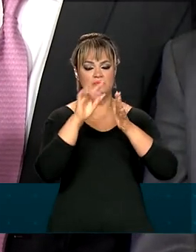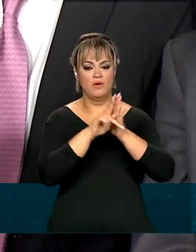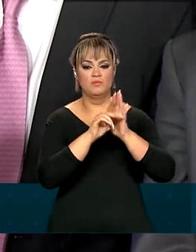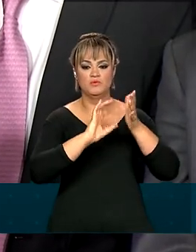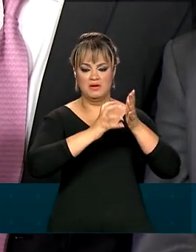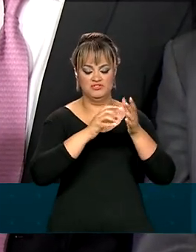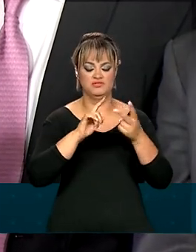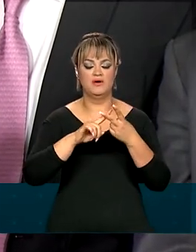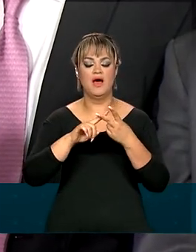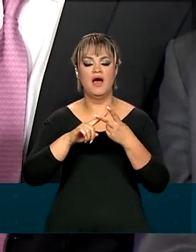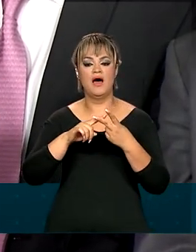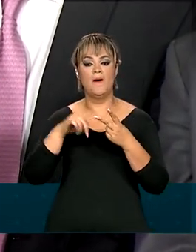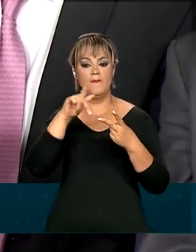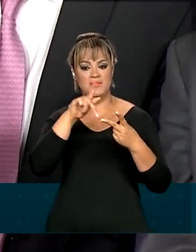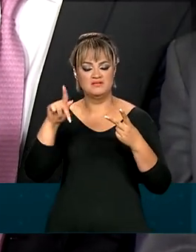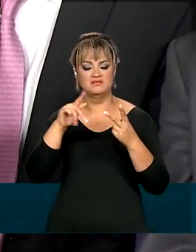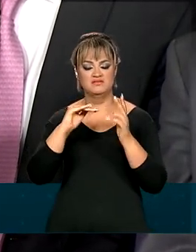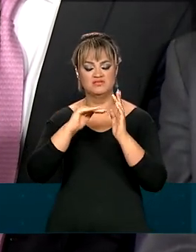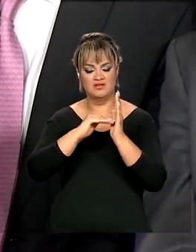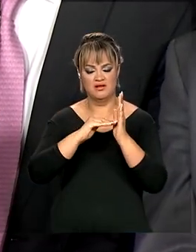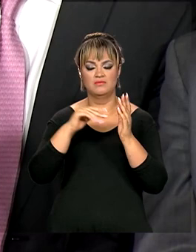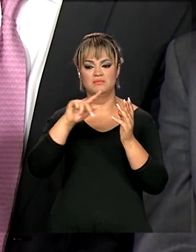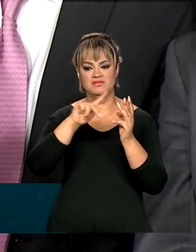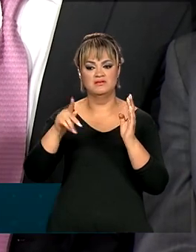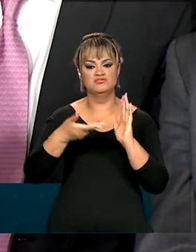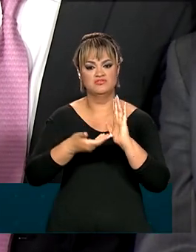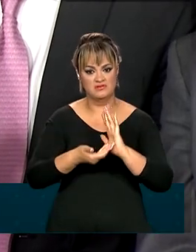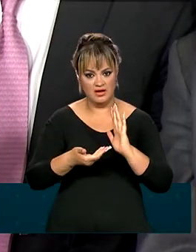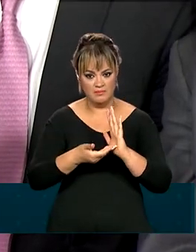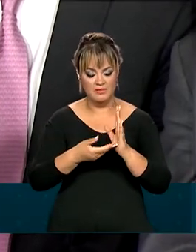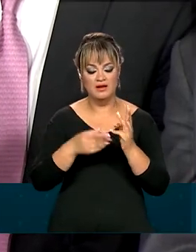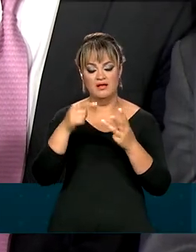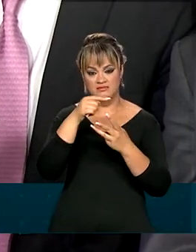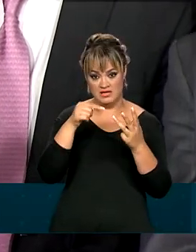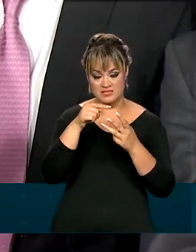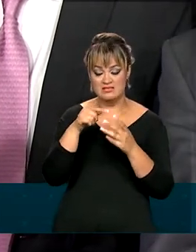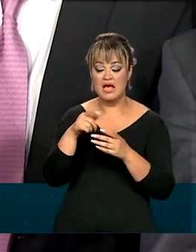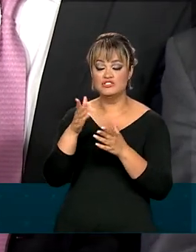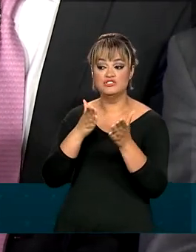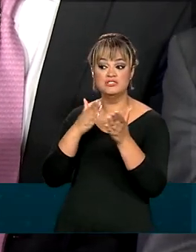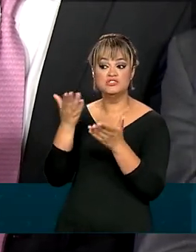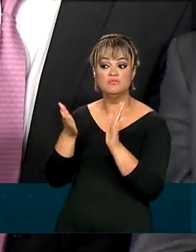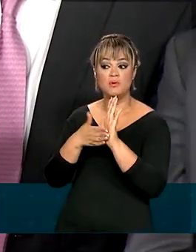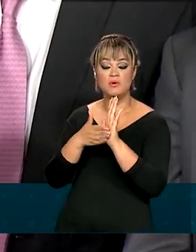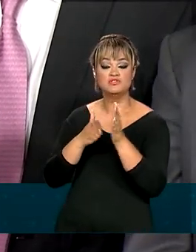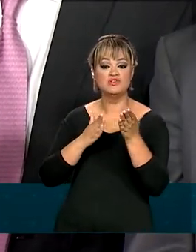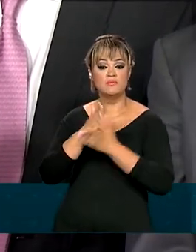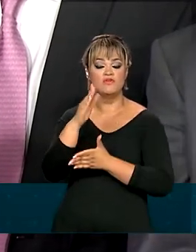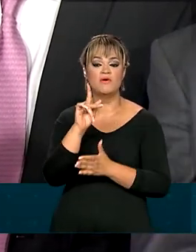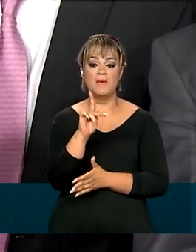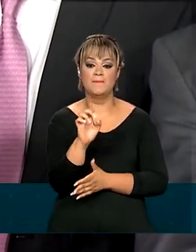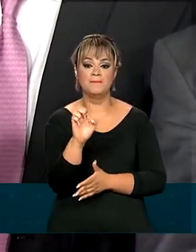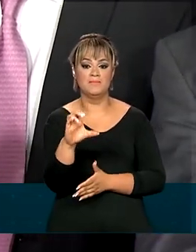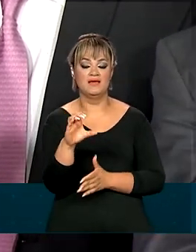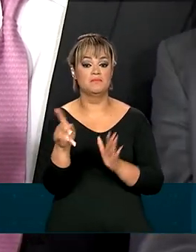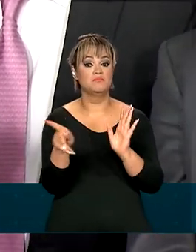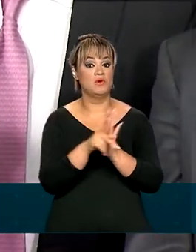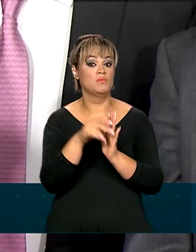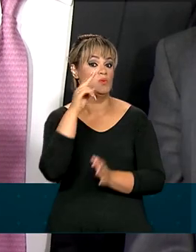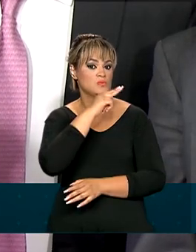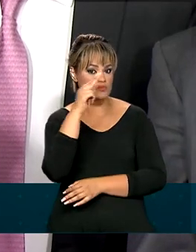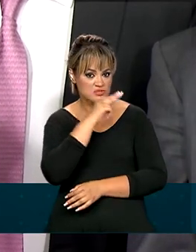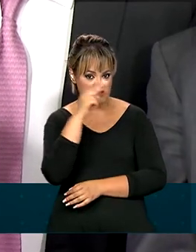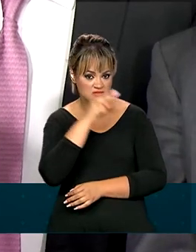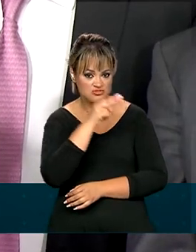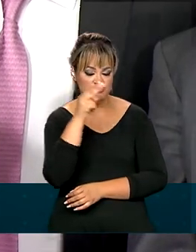do Senado, ao presidente da Câmara, a ideia de aprovarmos uma PEC em caráter emergencial